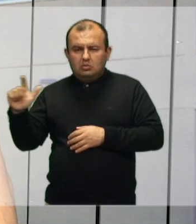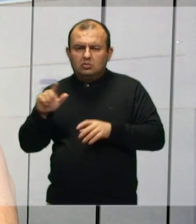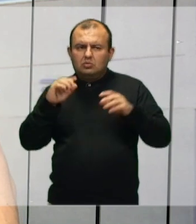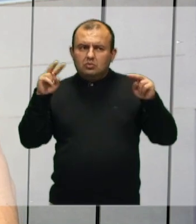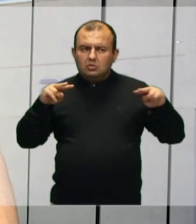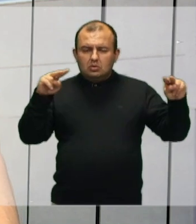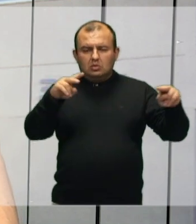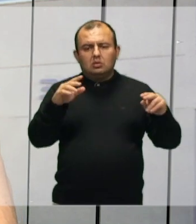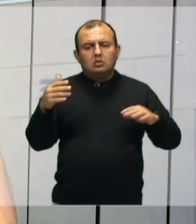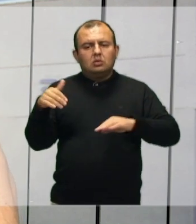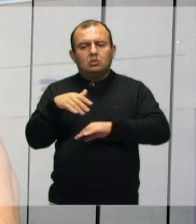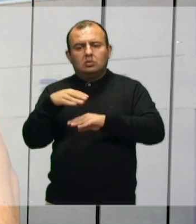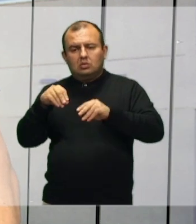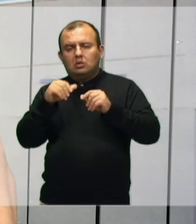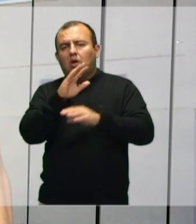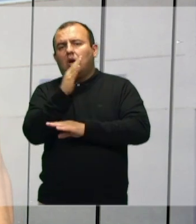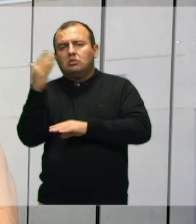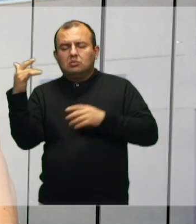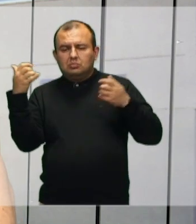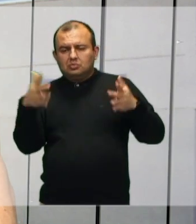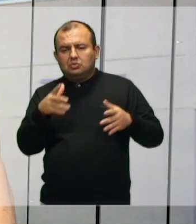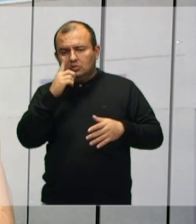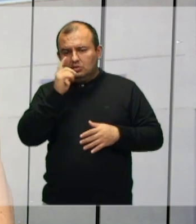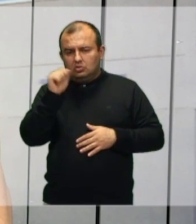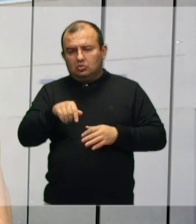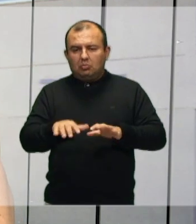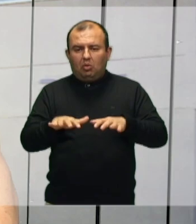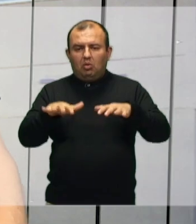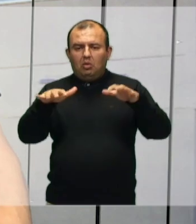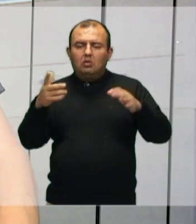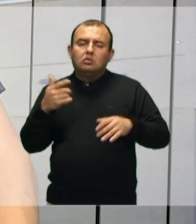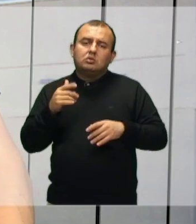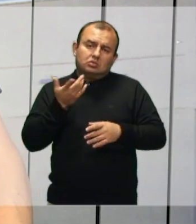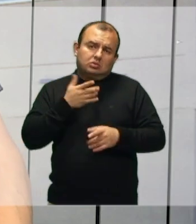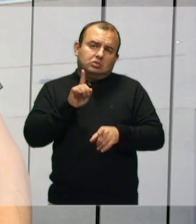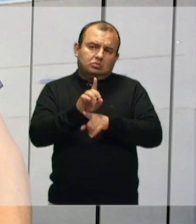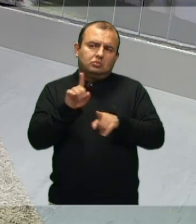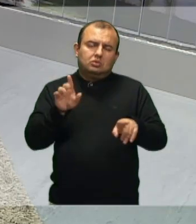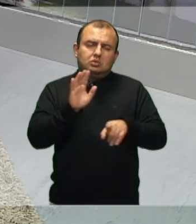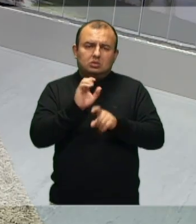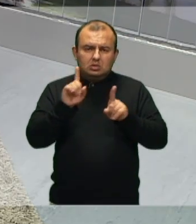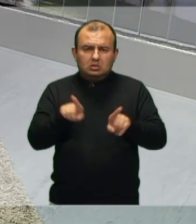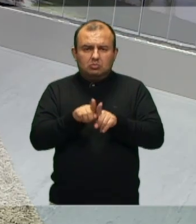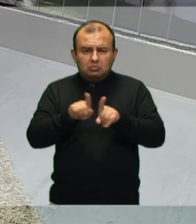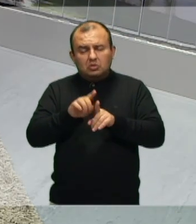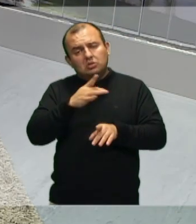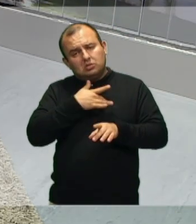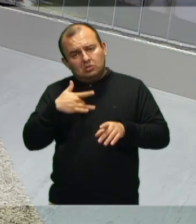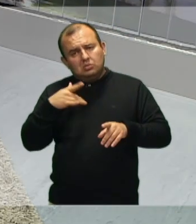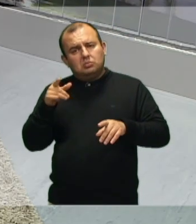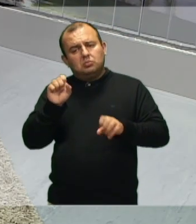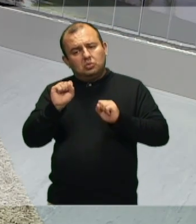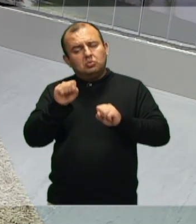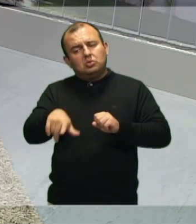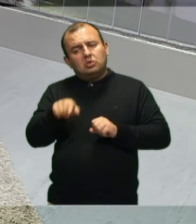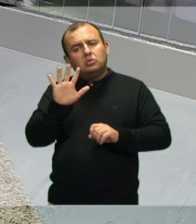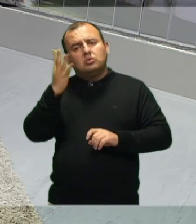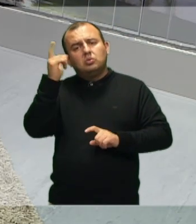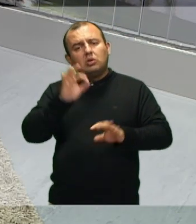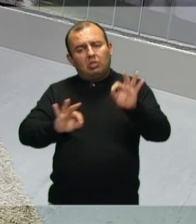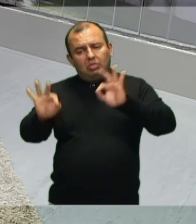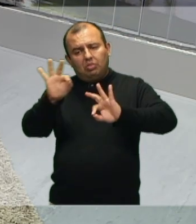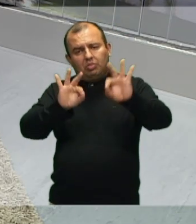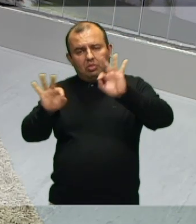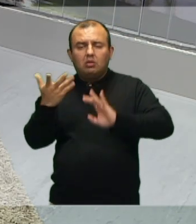ficava lá jogado com mato, acumulando lixo, uma questão de saúde, porque mosquitos poderiam ser lá acumulados, e que deveria ser